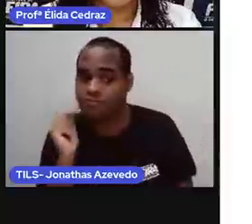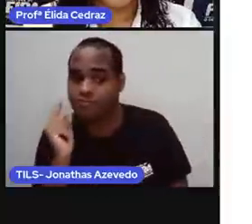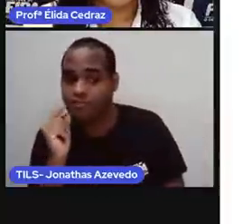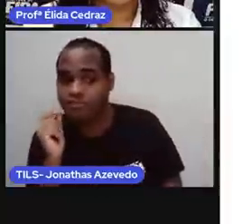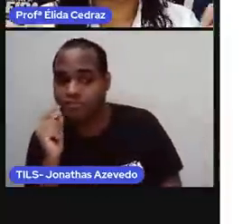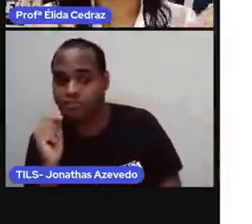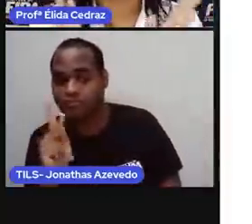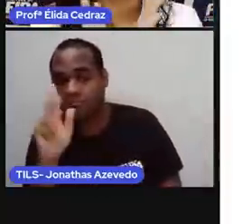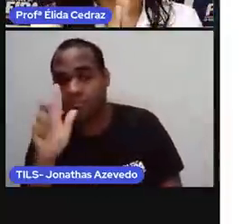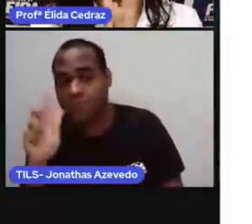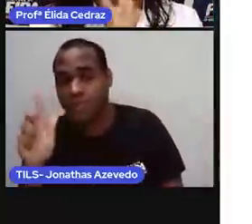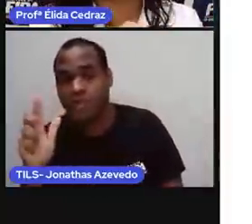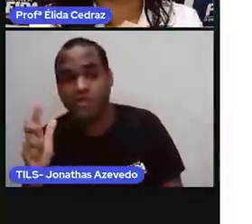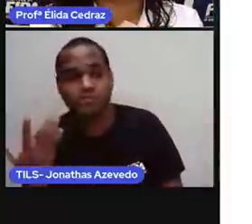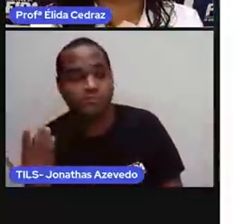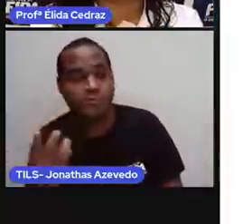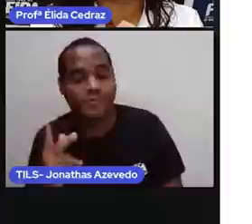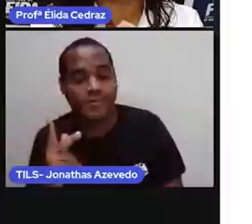5 quilos?